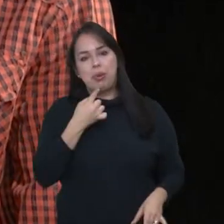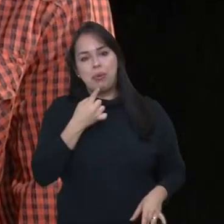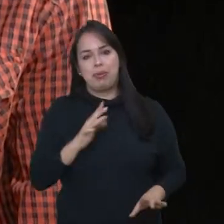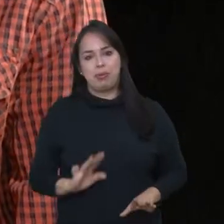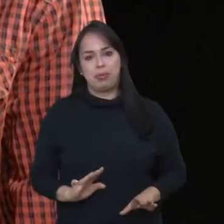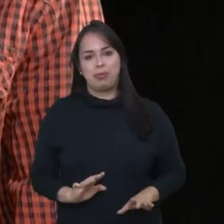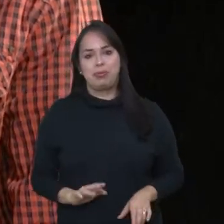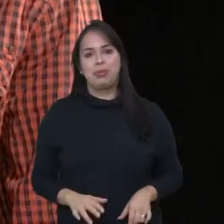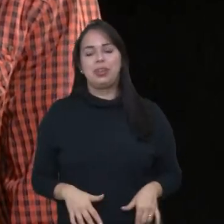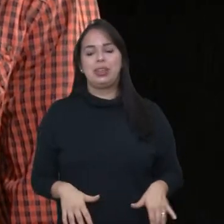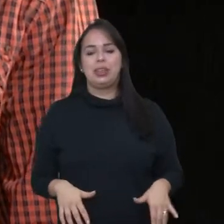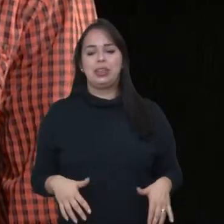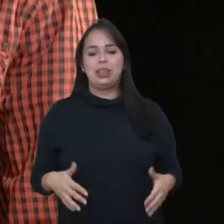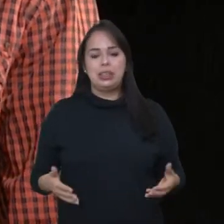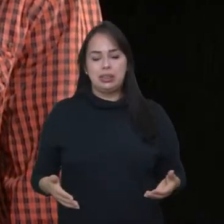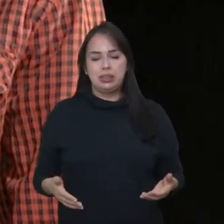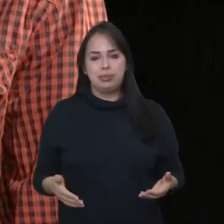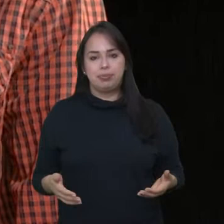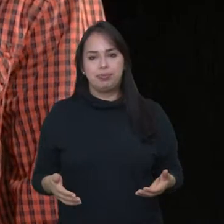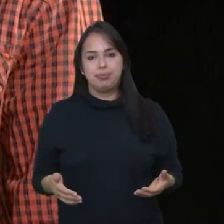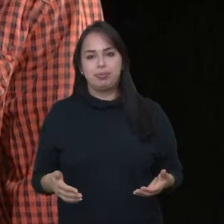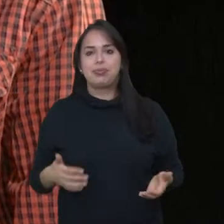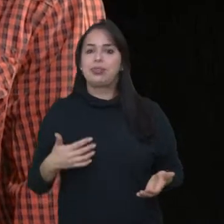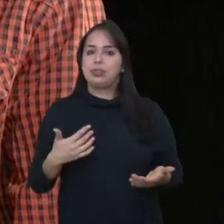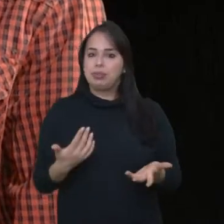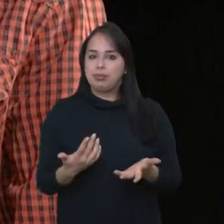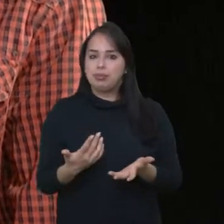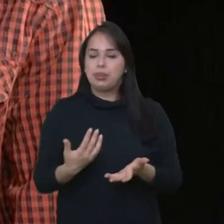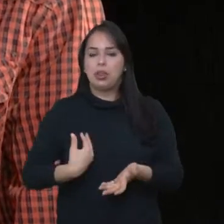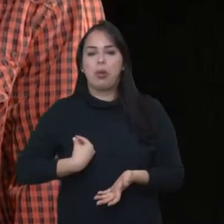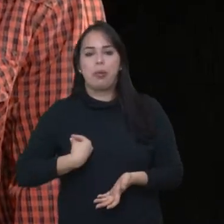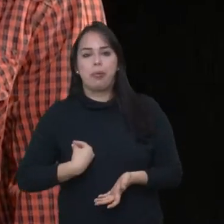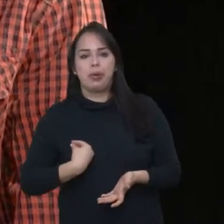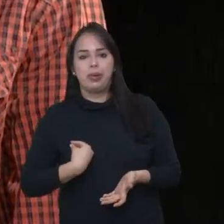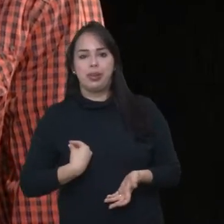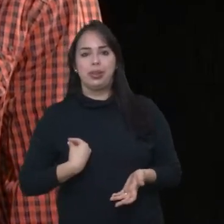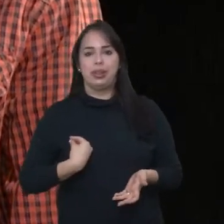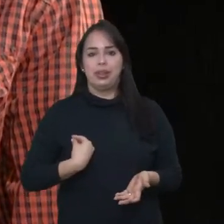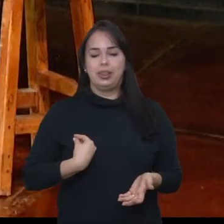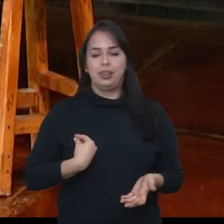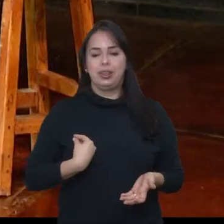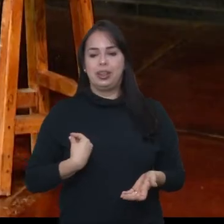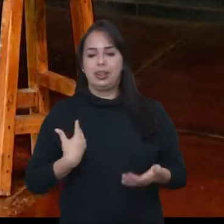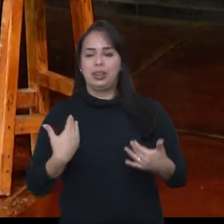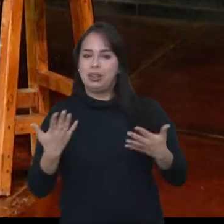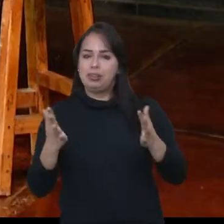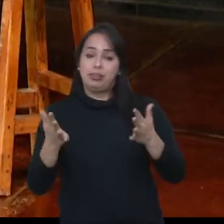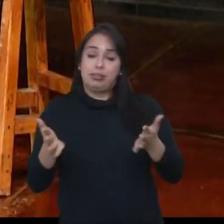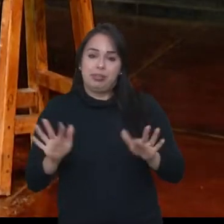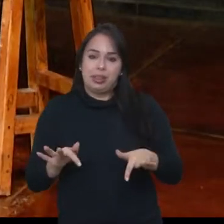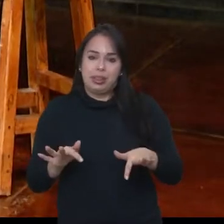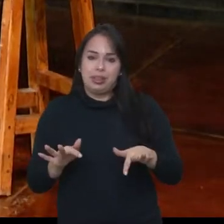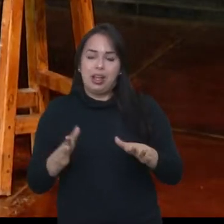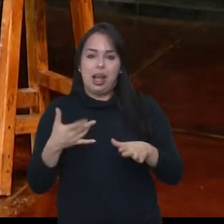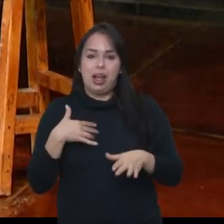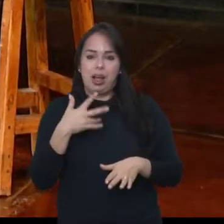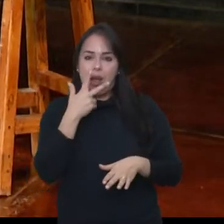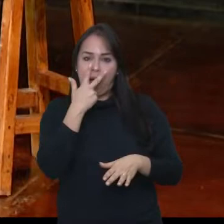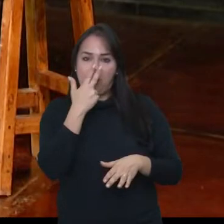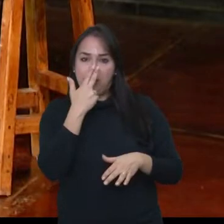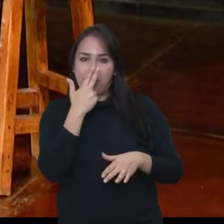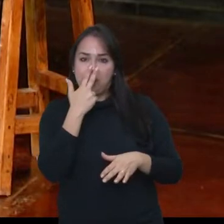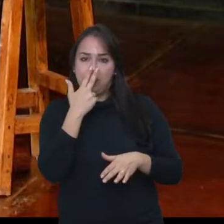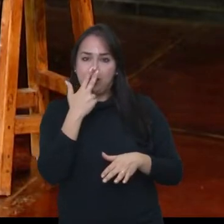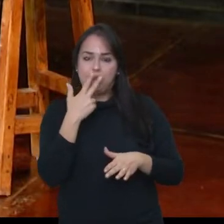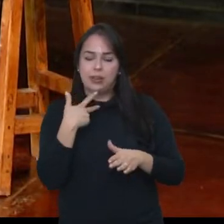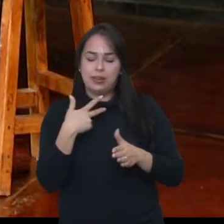Falei, tipo, estar nessa situação e, enfim, eu acho que também foi meio